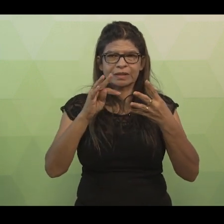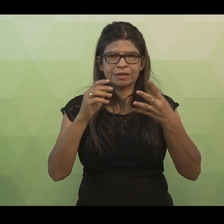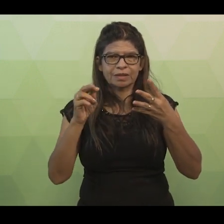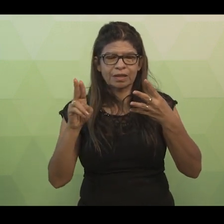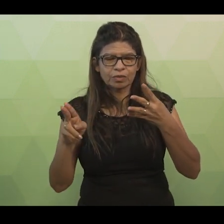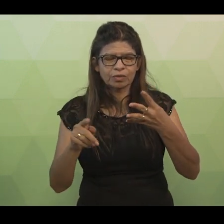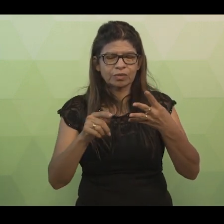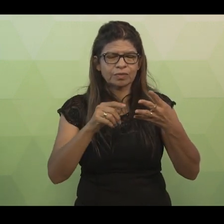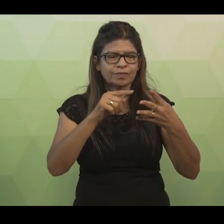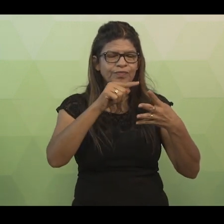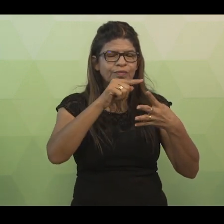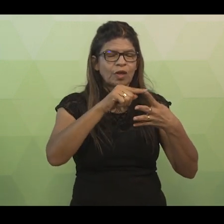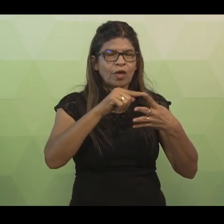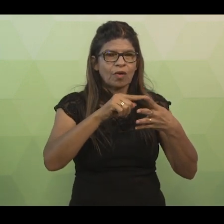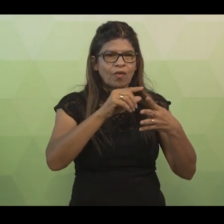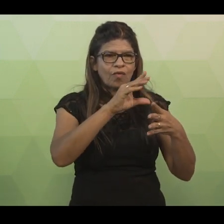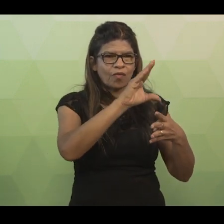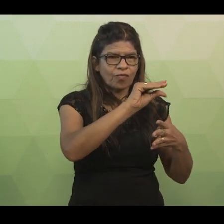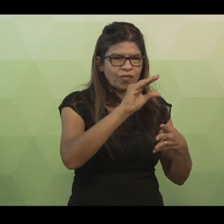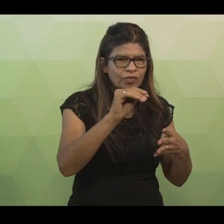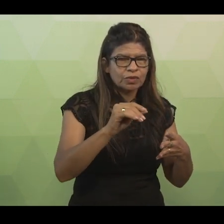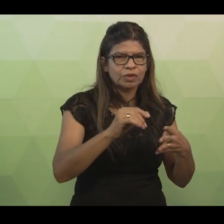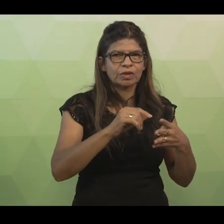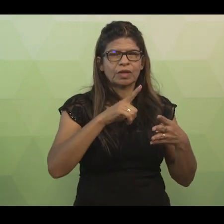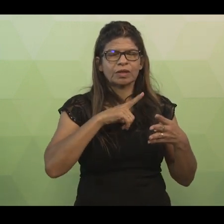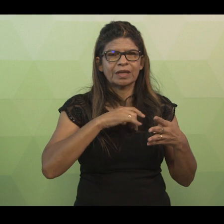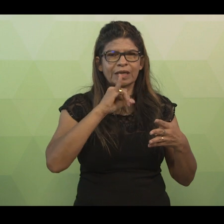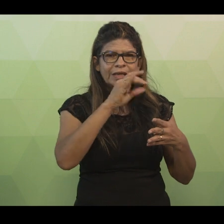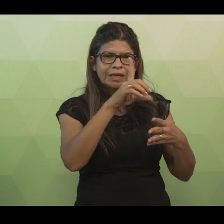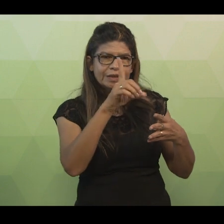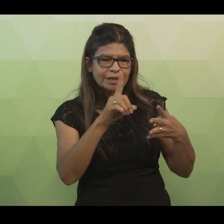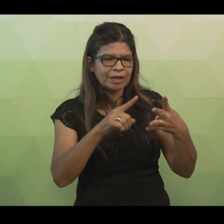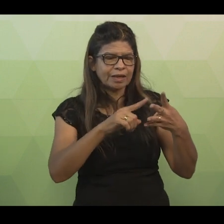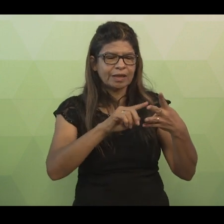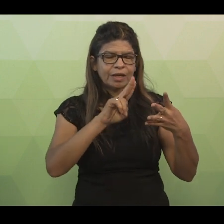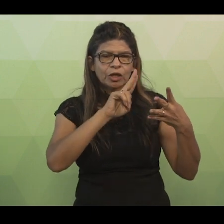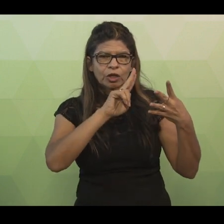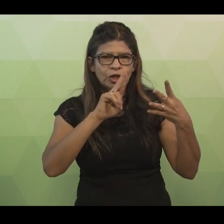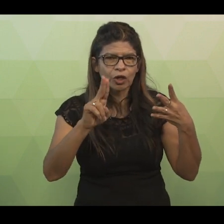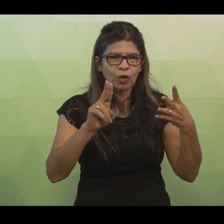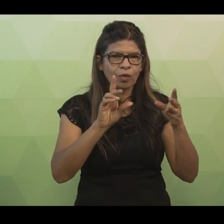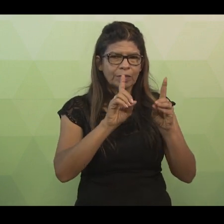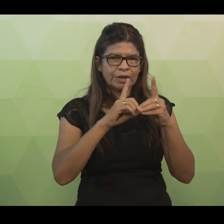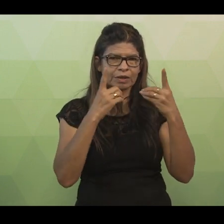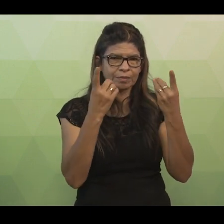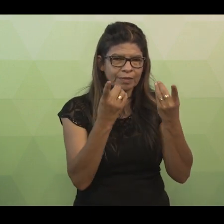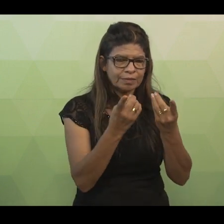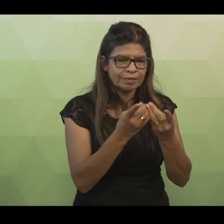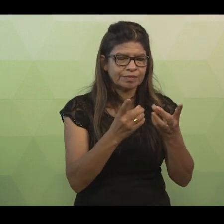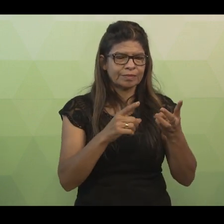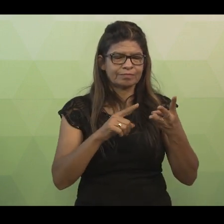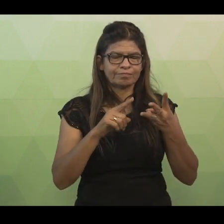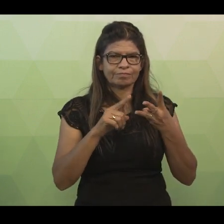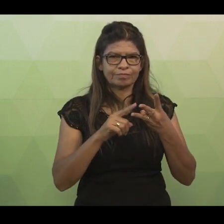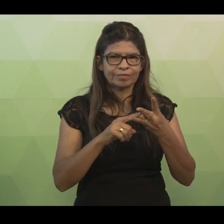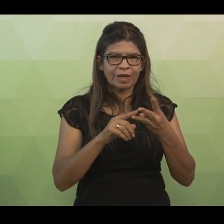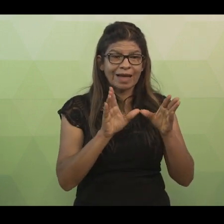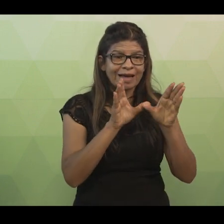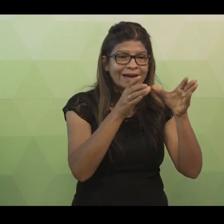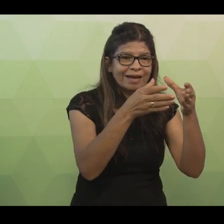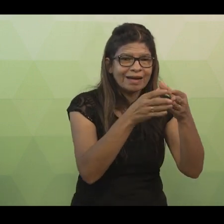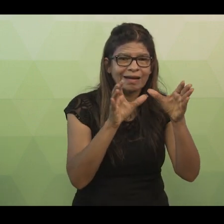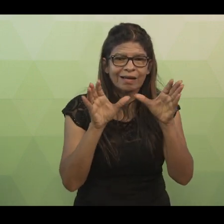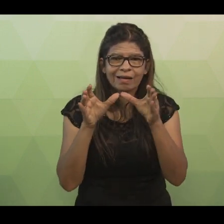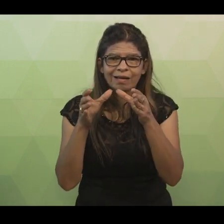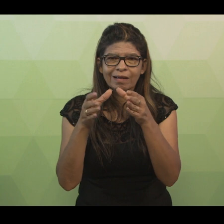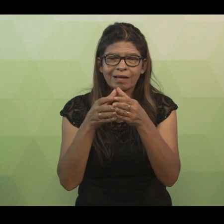ID funcionário, nome funcionário e departamento. Observem que as operações de cada classe também